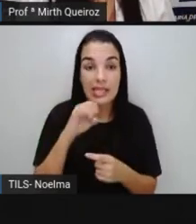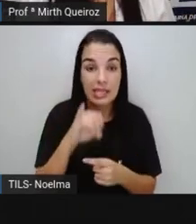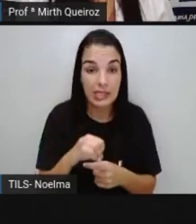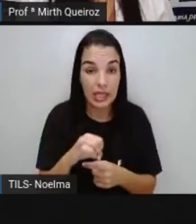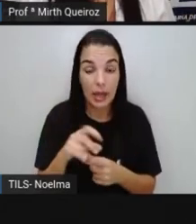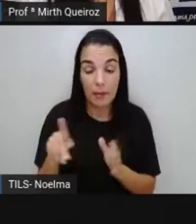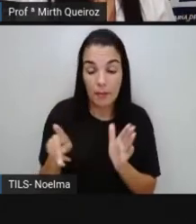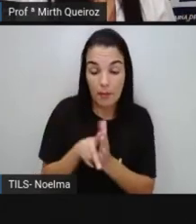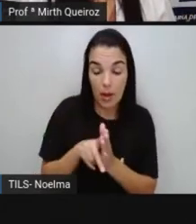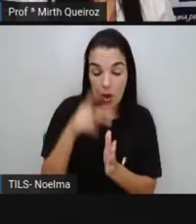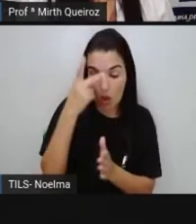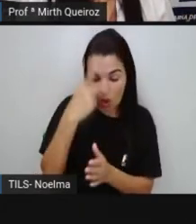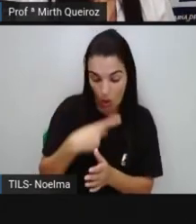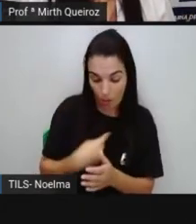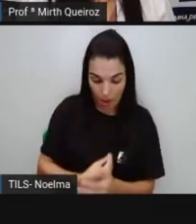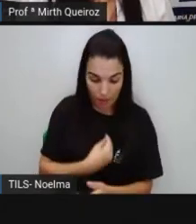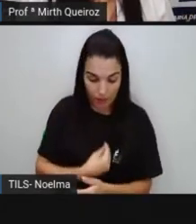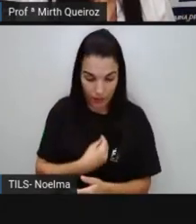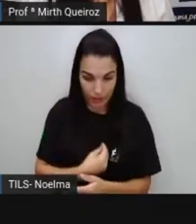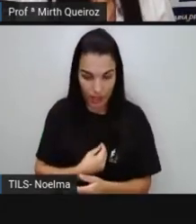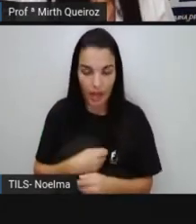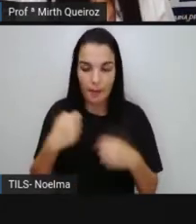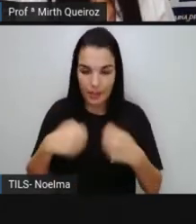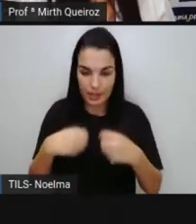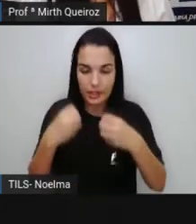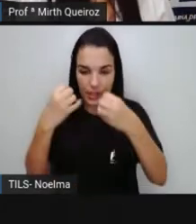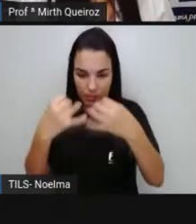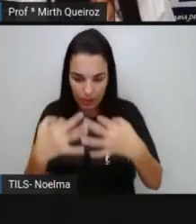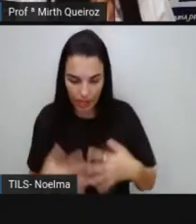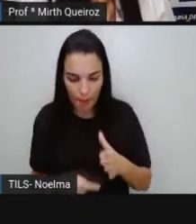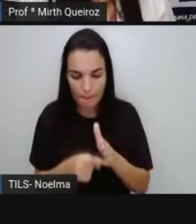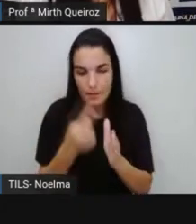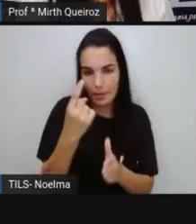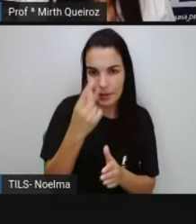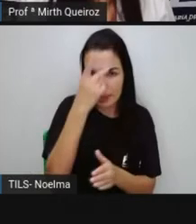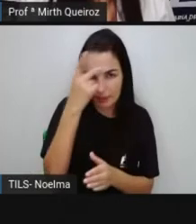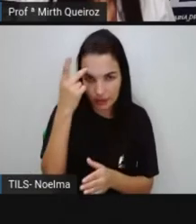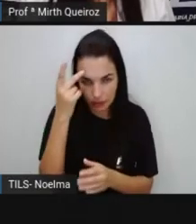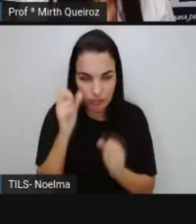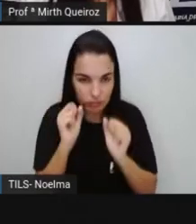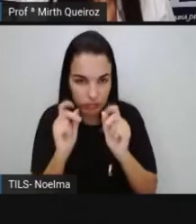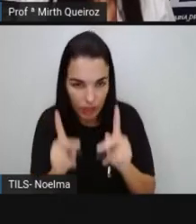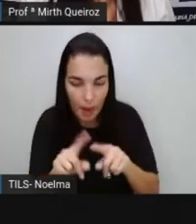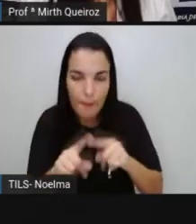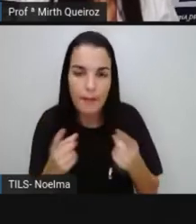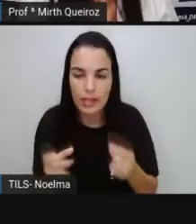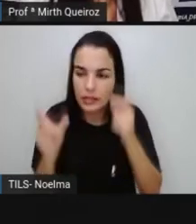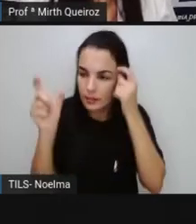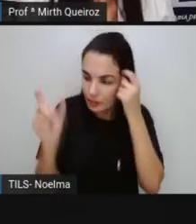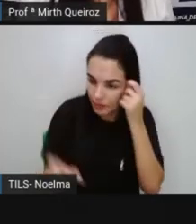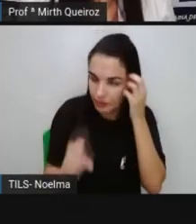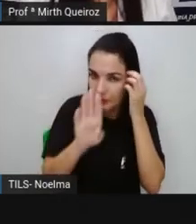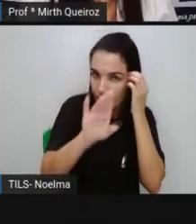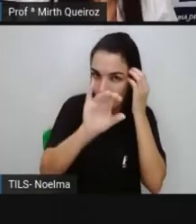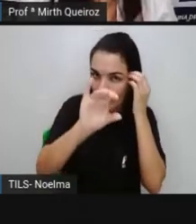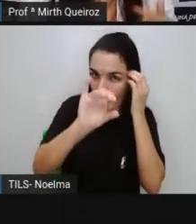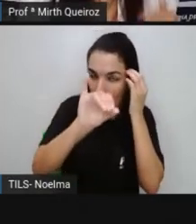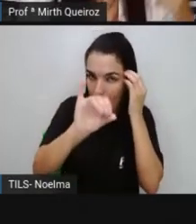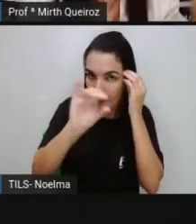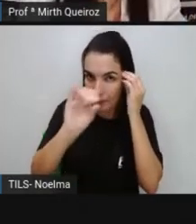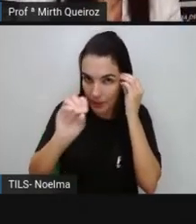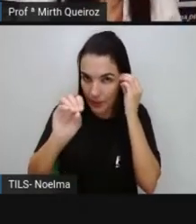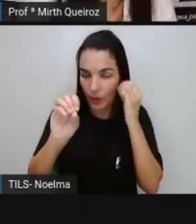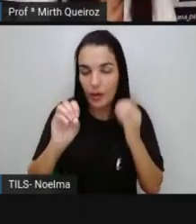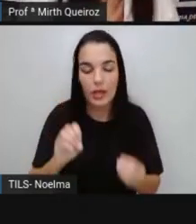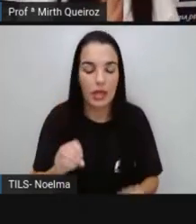própria vida, aí seria narrado em primeira pessoa. Mas, biografia é em terceira pessoa, porque a gente conta